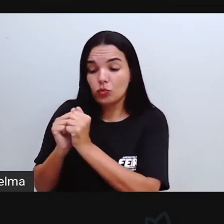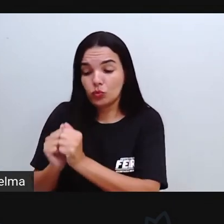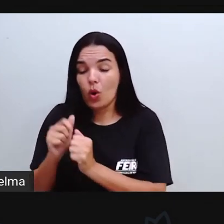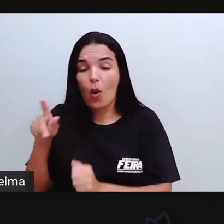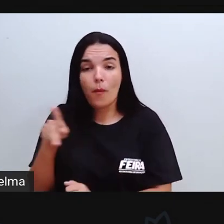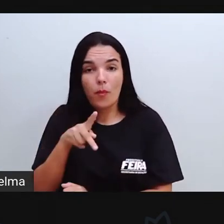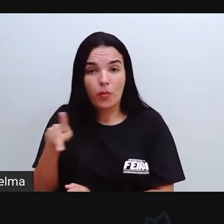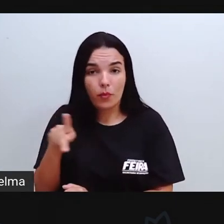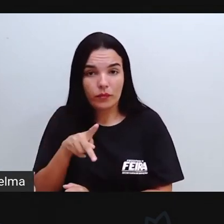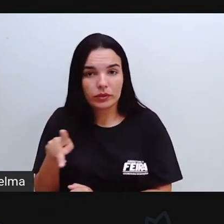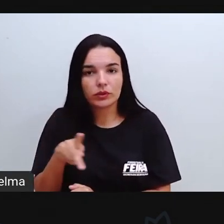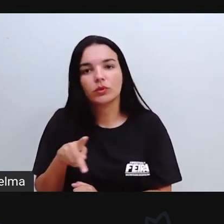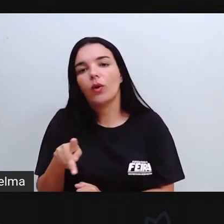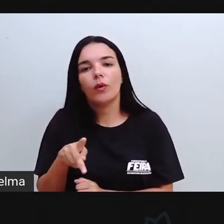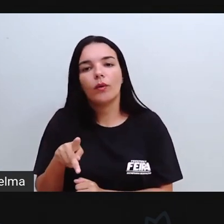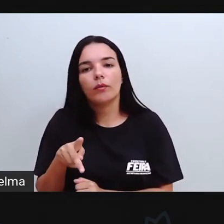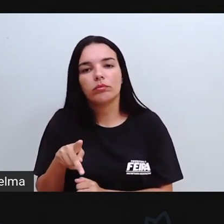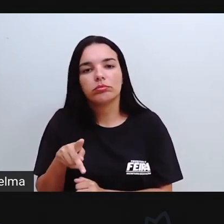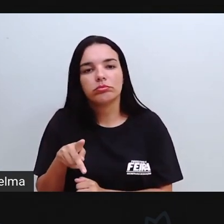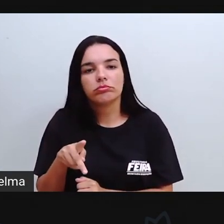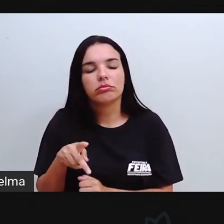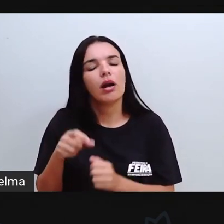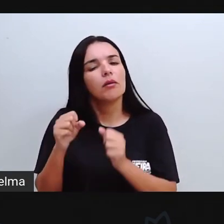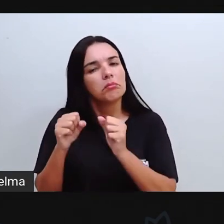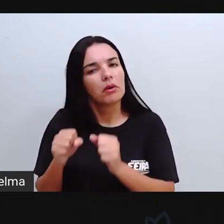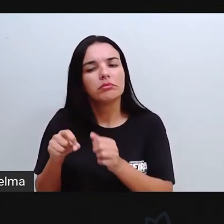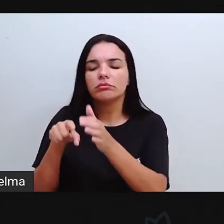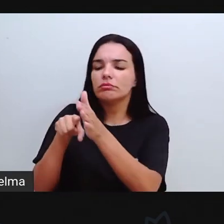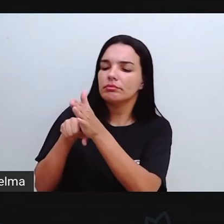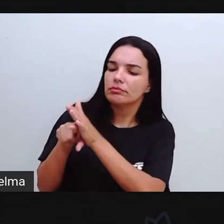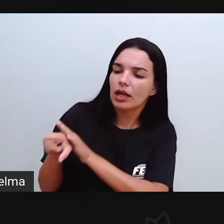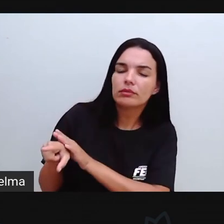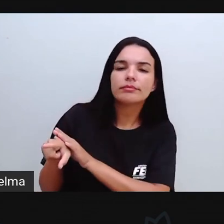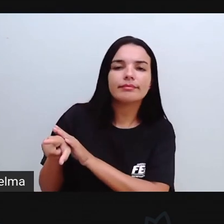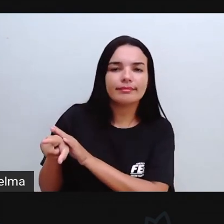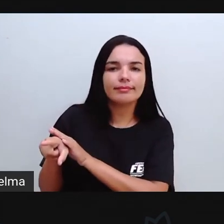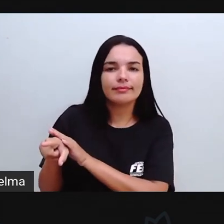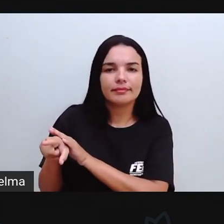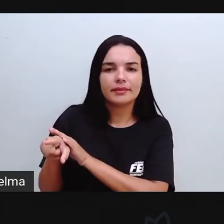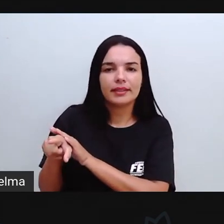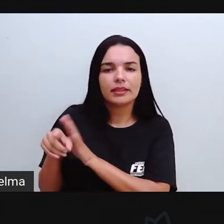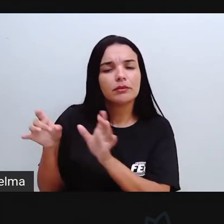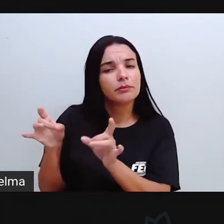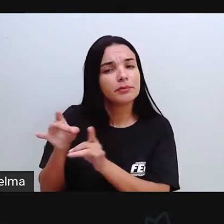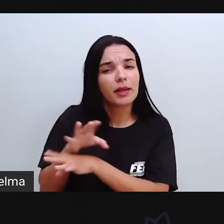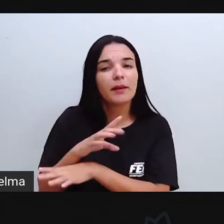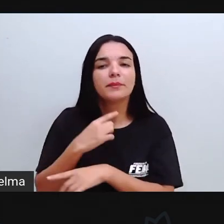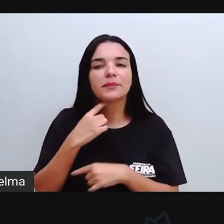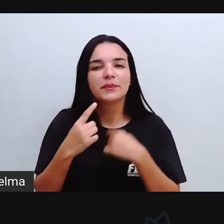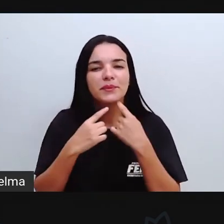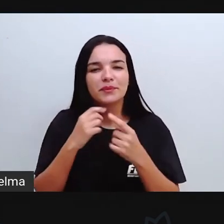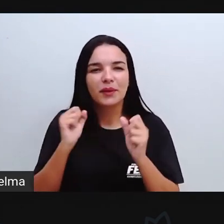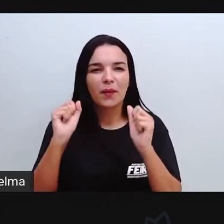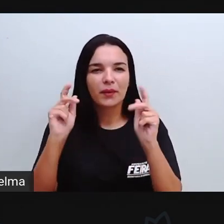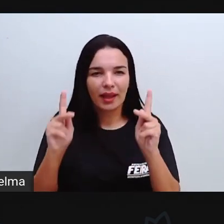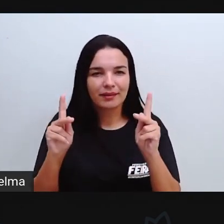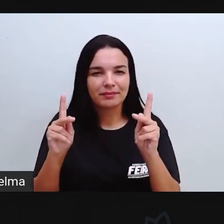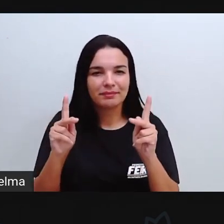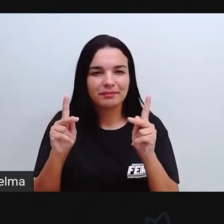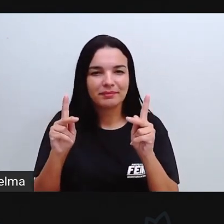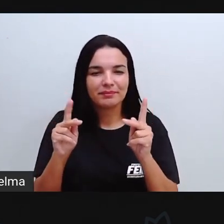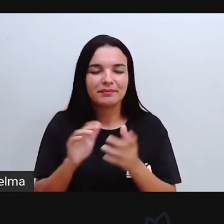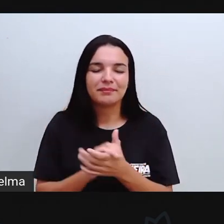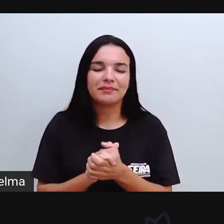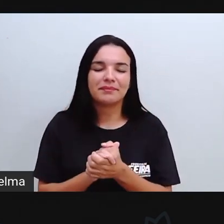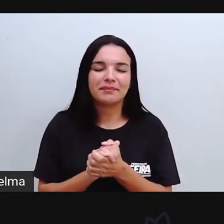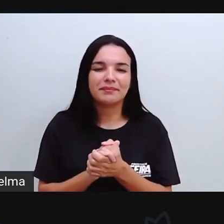com o seu professor ou com a sua professora, vocês podem estar tirando essas dúvidas, certo? Só que não fique com